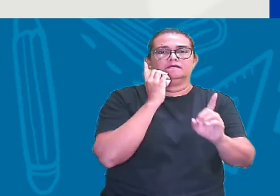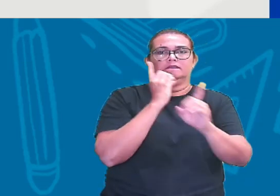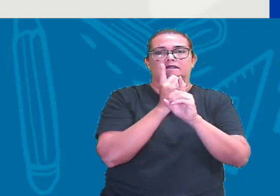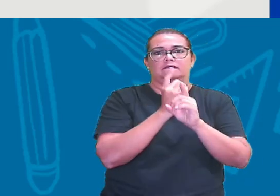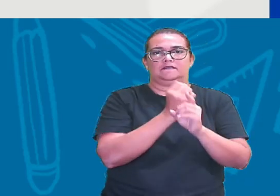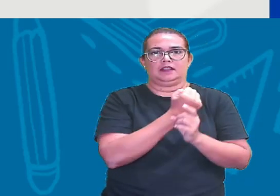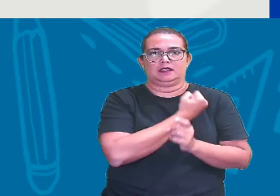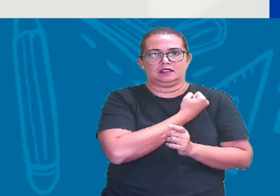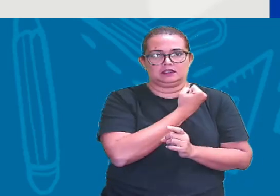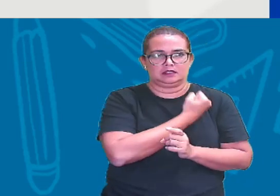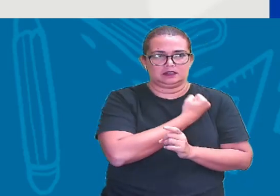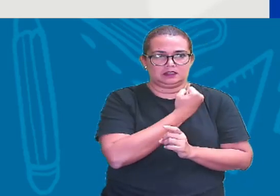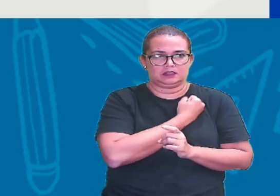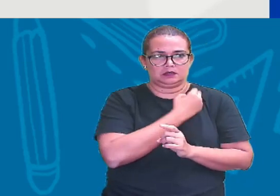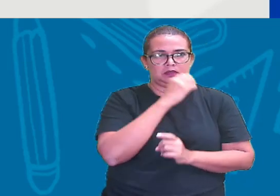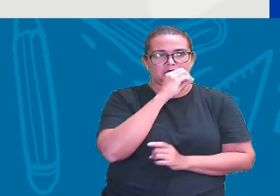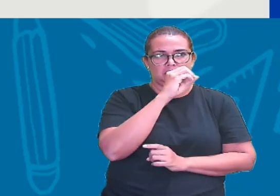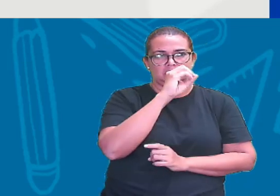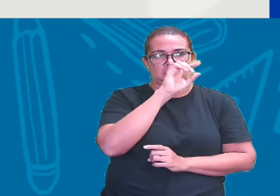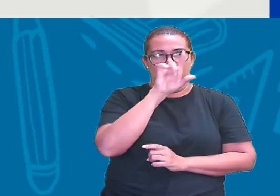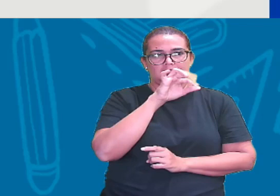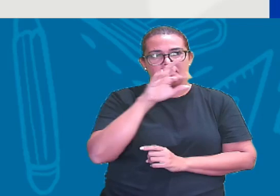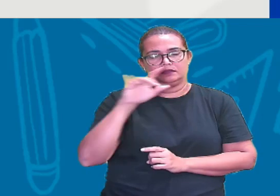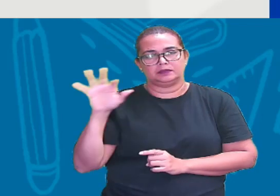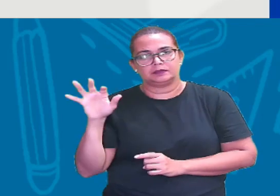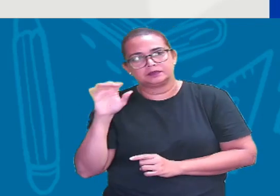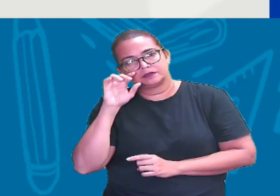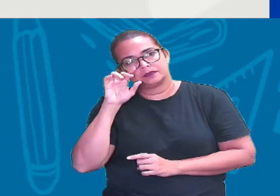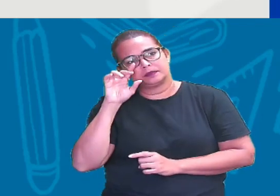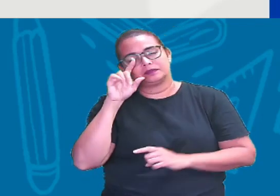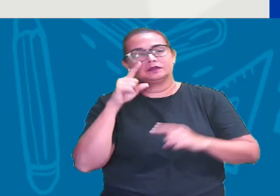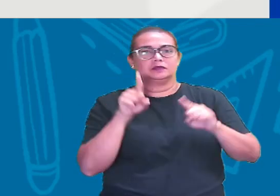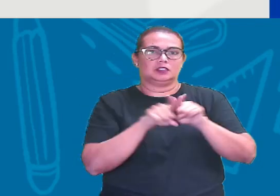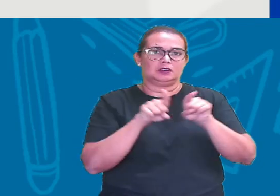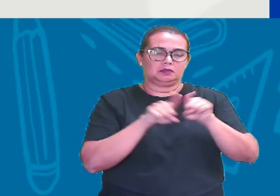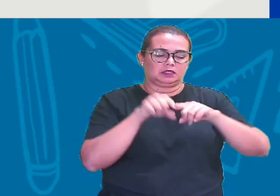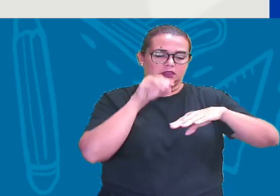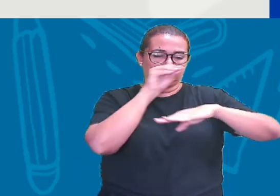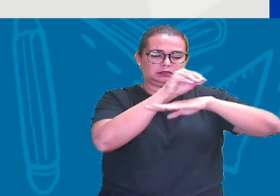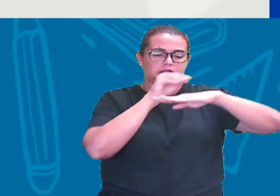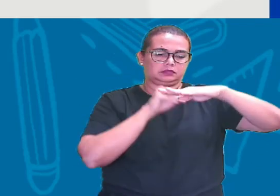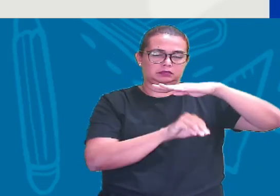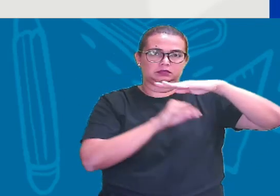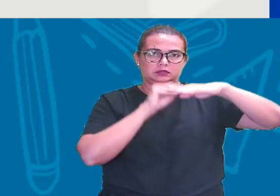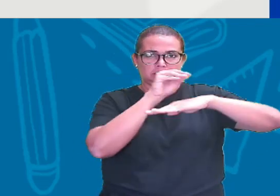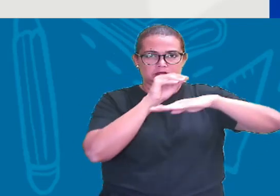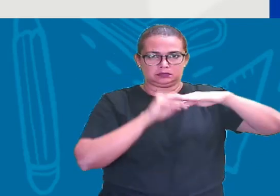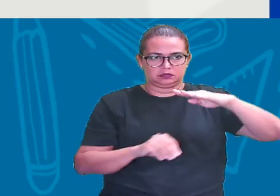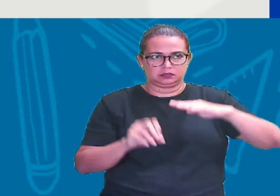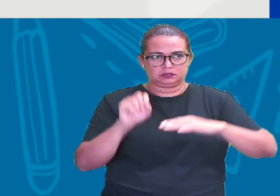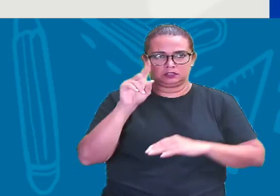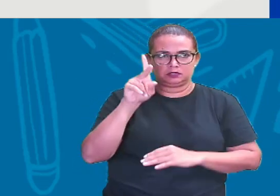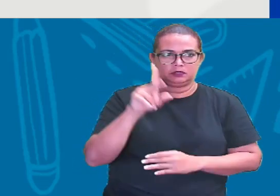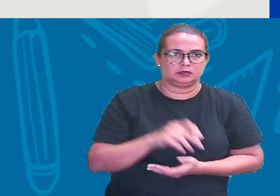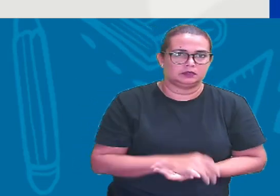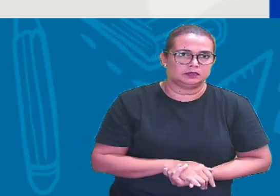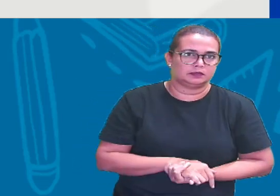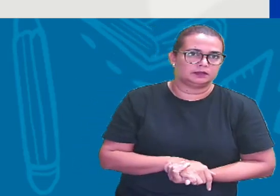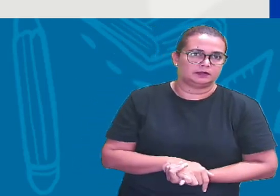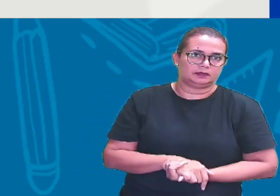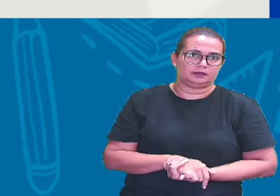Números Decimais Tá certo? Decimais E fracionários Tá certo? Então vamos lá